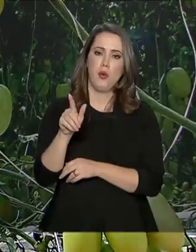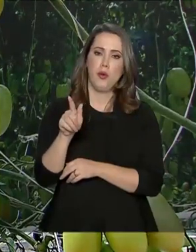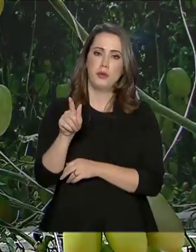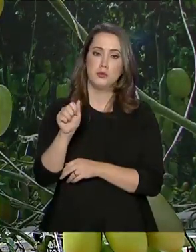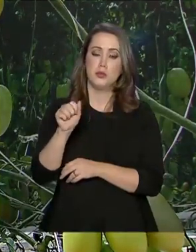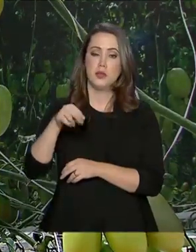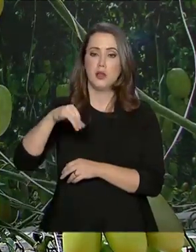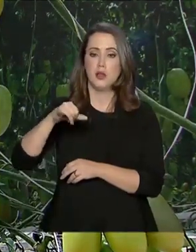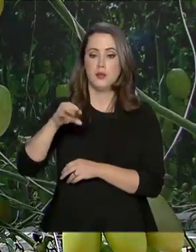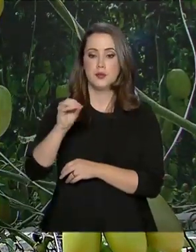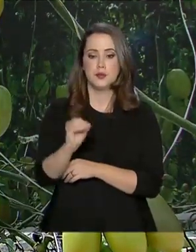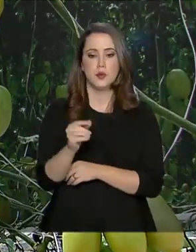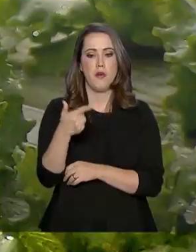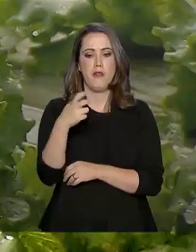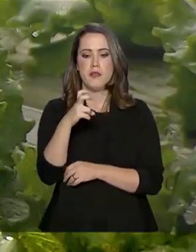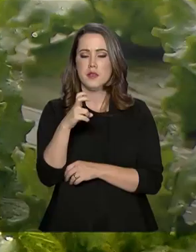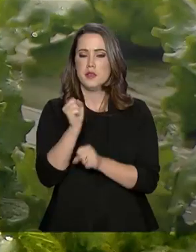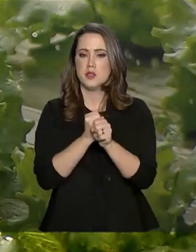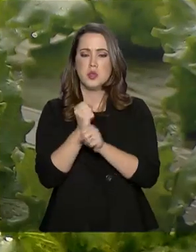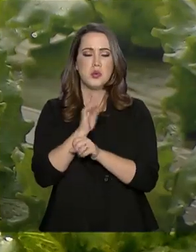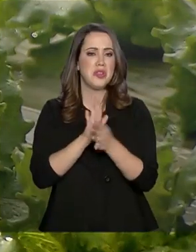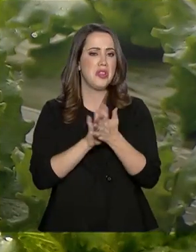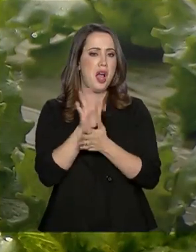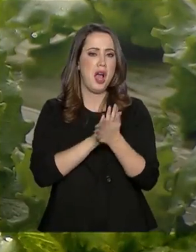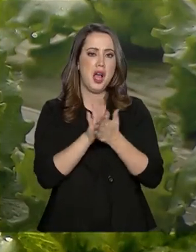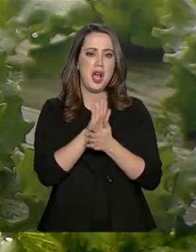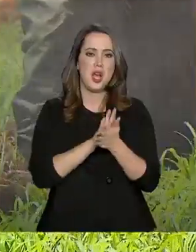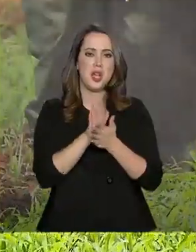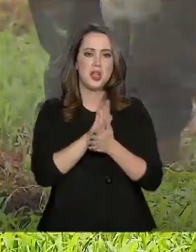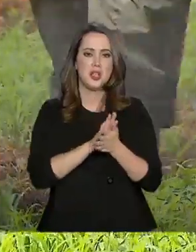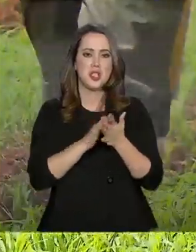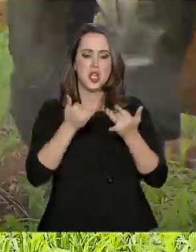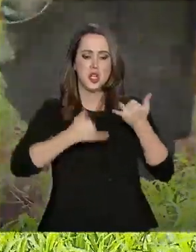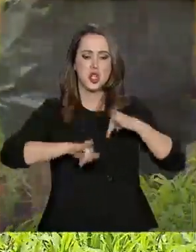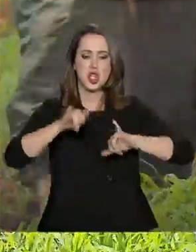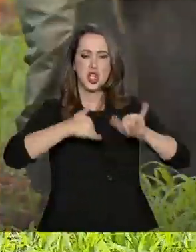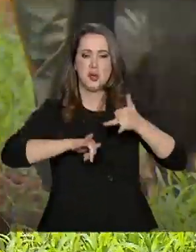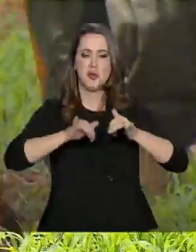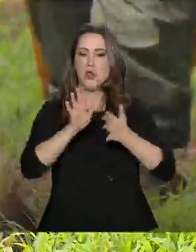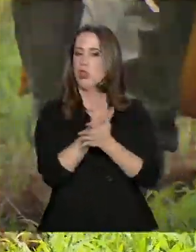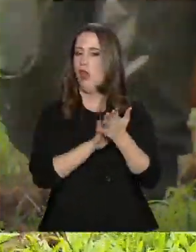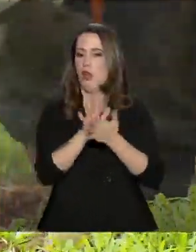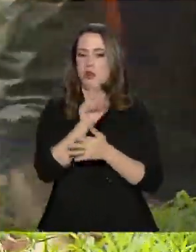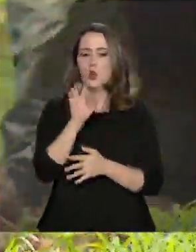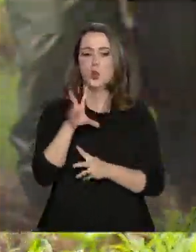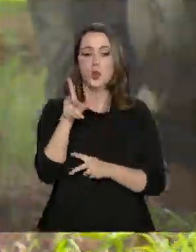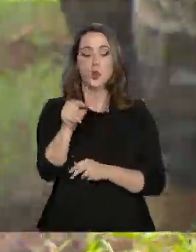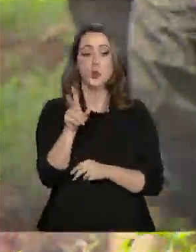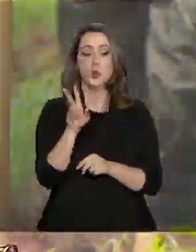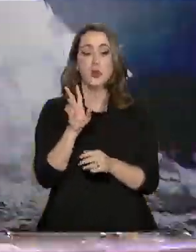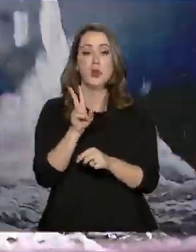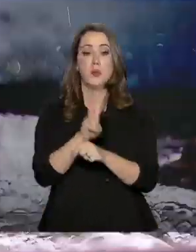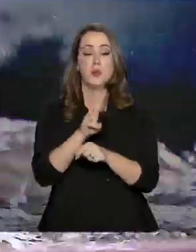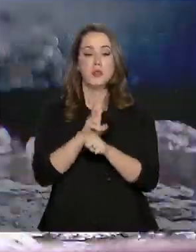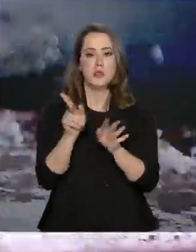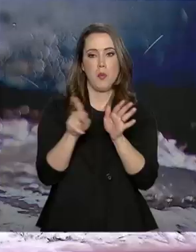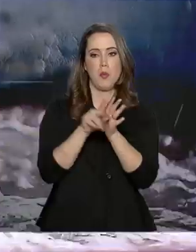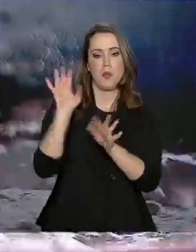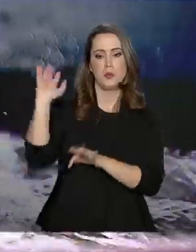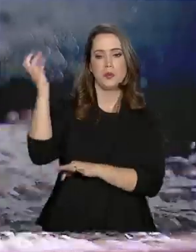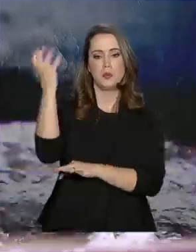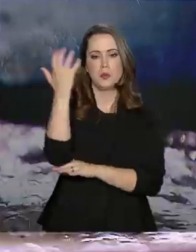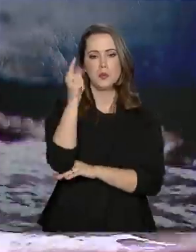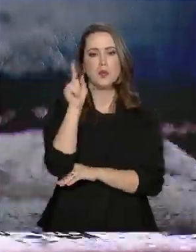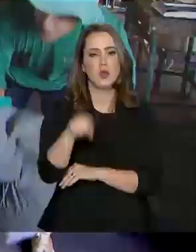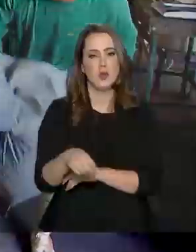25 anos, não entra um só defensivo químico. Tudo que vai na lavoura é o biofertilizante, feito à